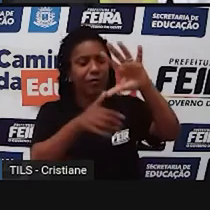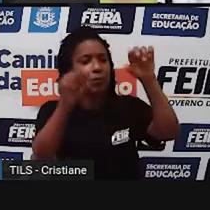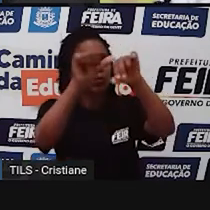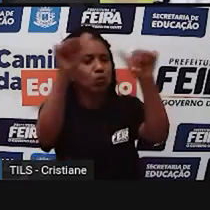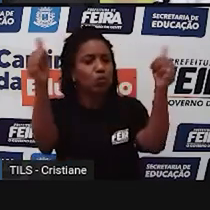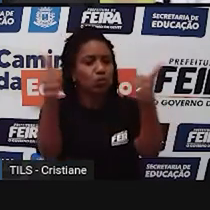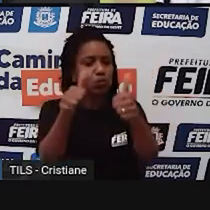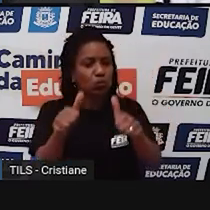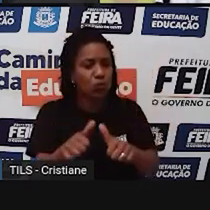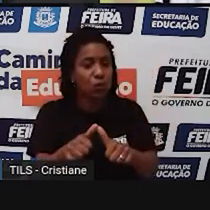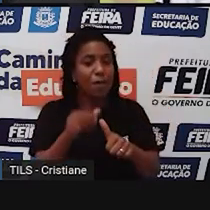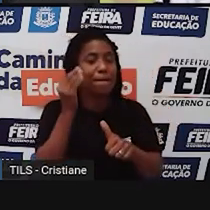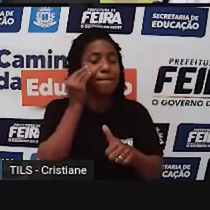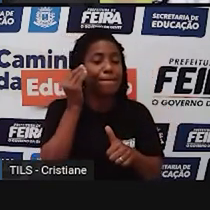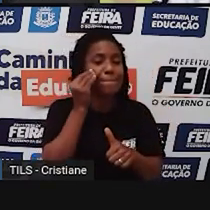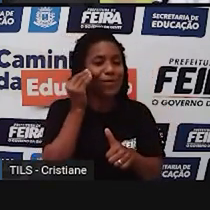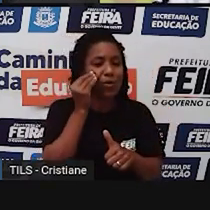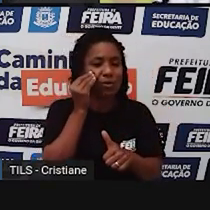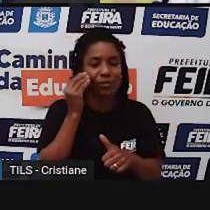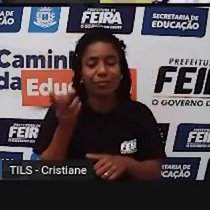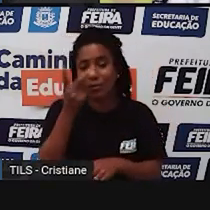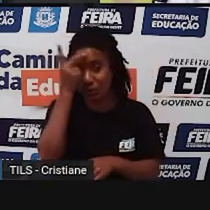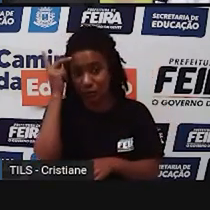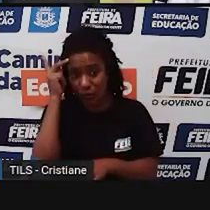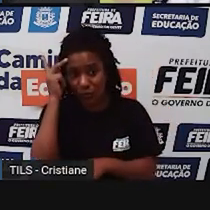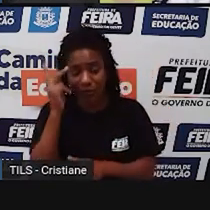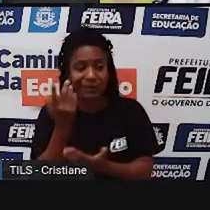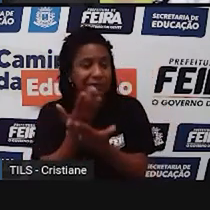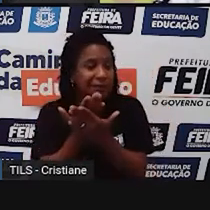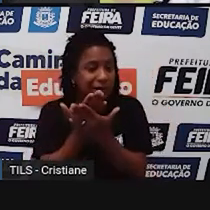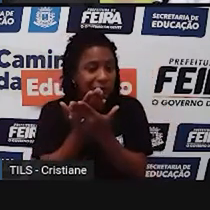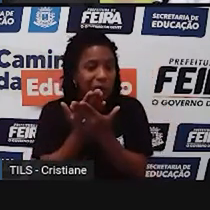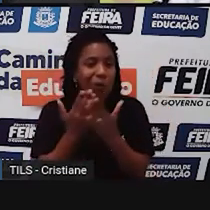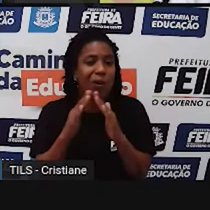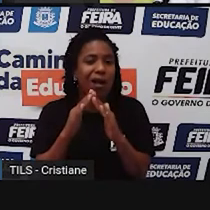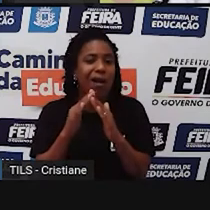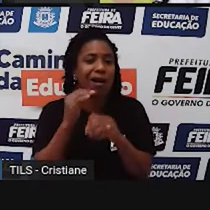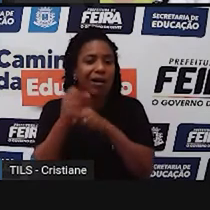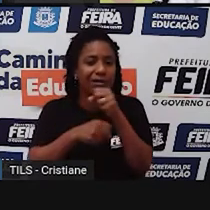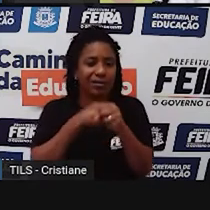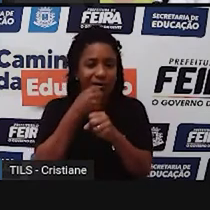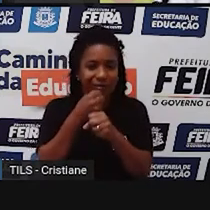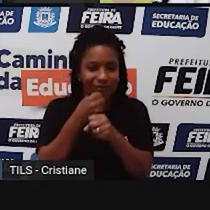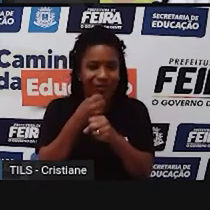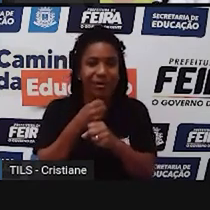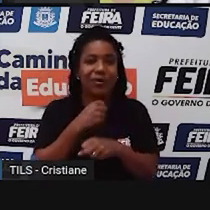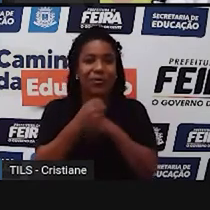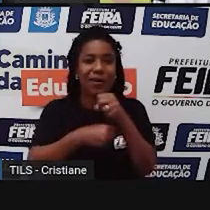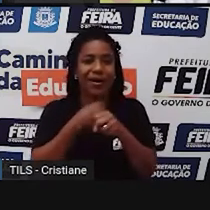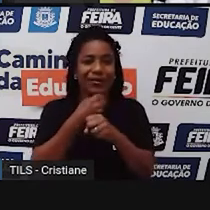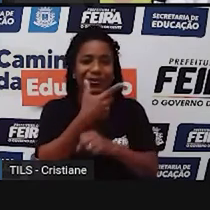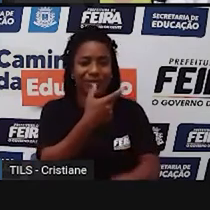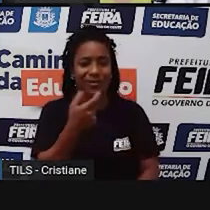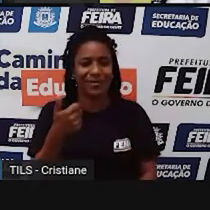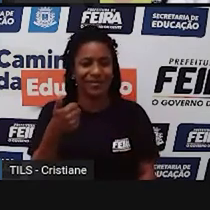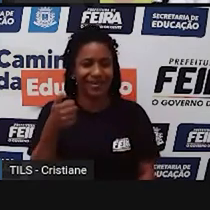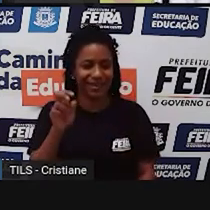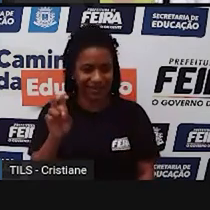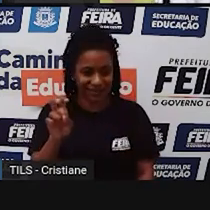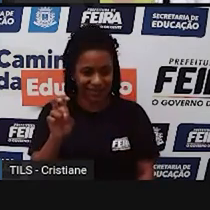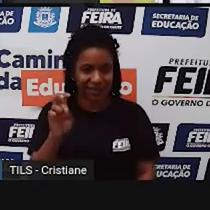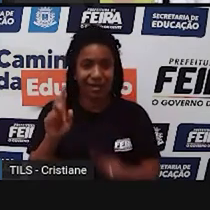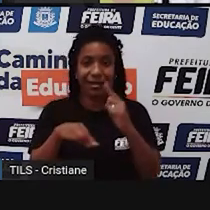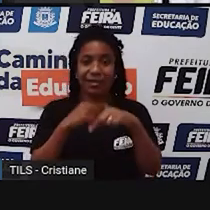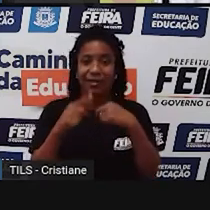de 2015, que é o título do mapa. Aí, depois, vem a legenda, que é esse espacinho aqui. Neste caso aqui,